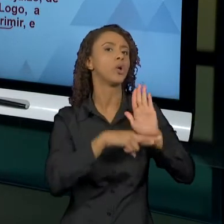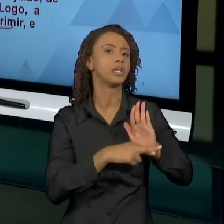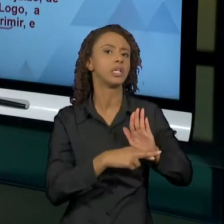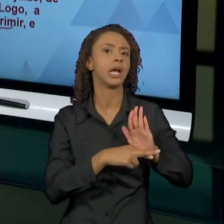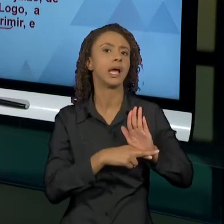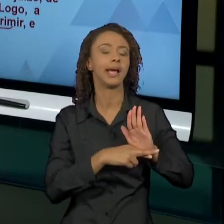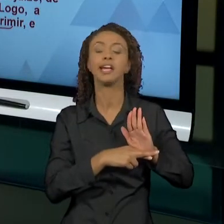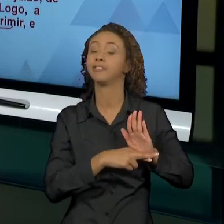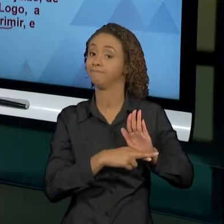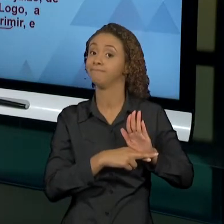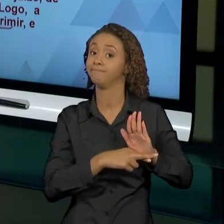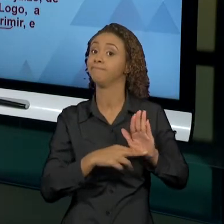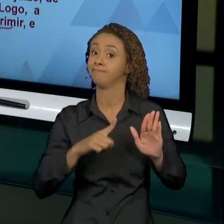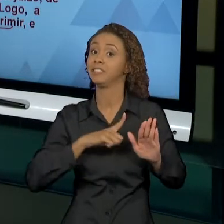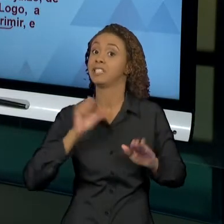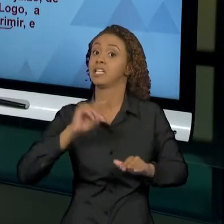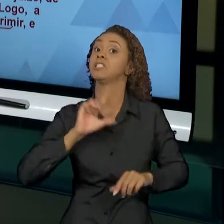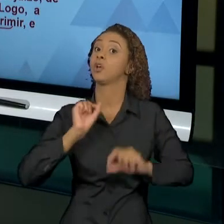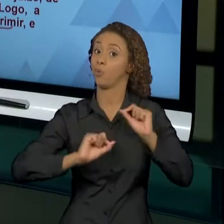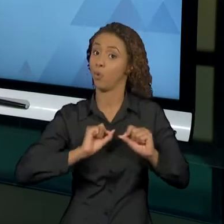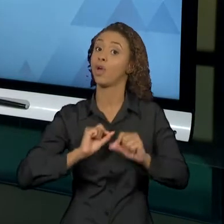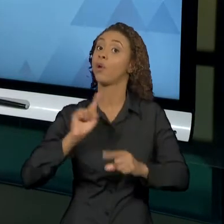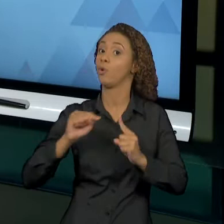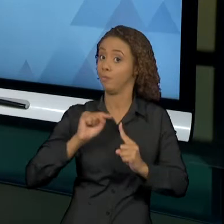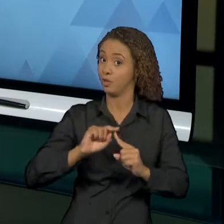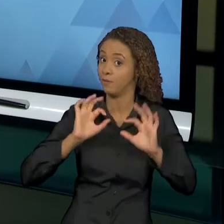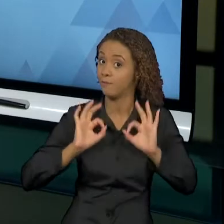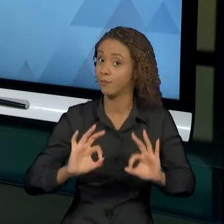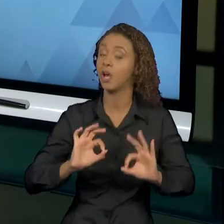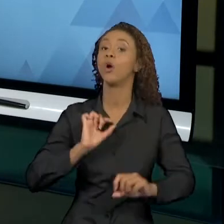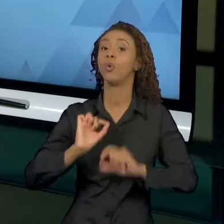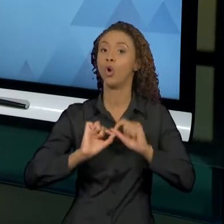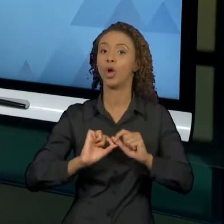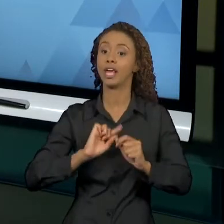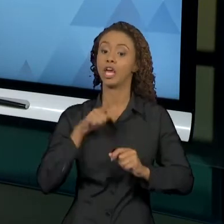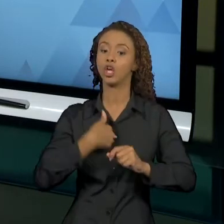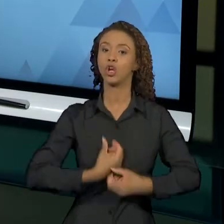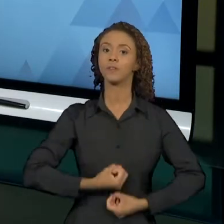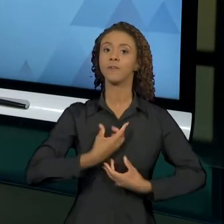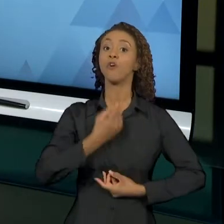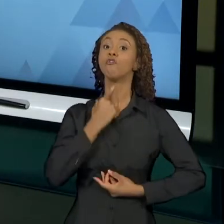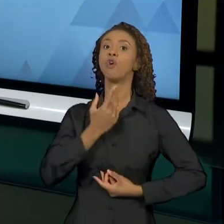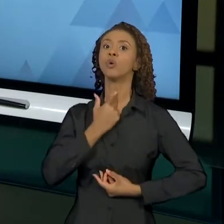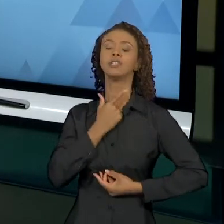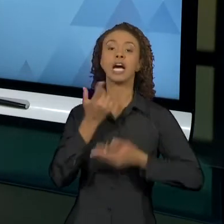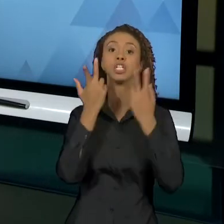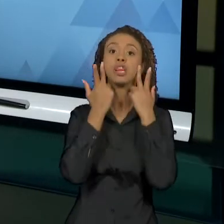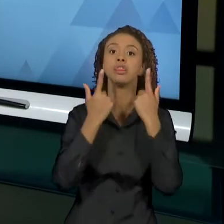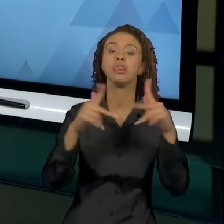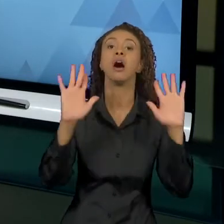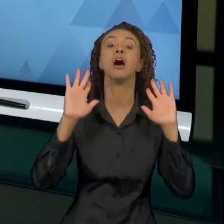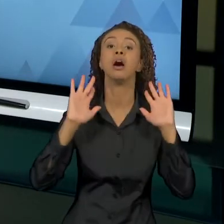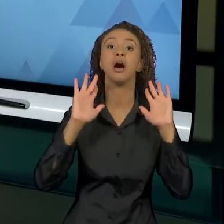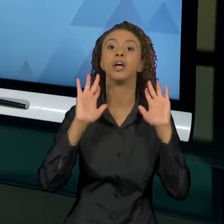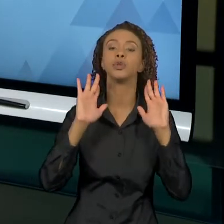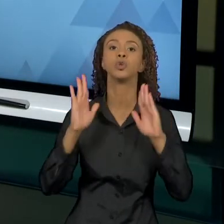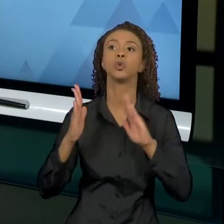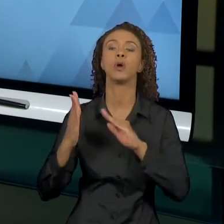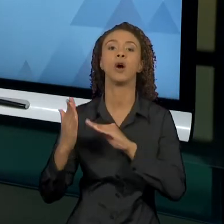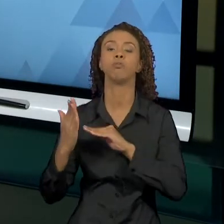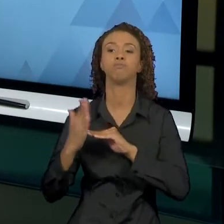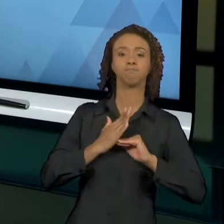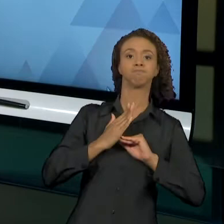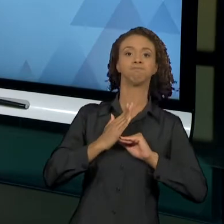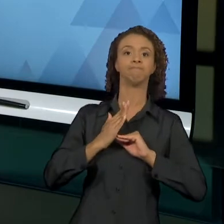repressão dos nossos instintos. Algumas obras importantes, são obras aqui,